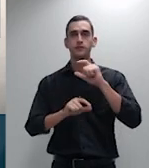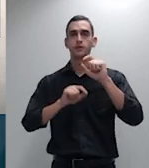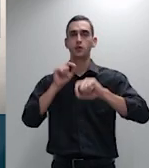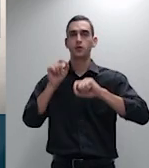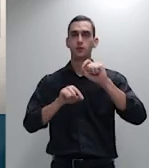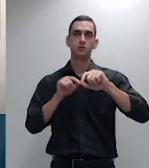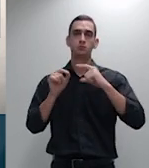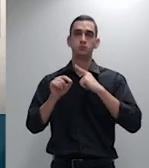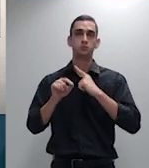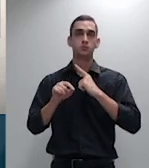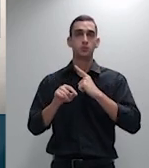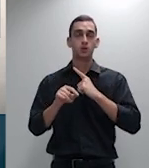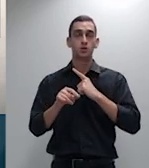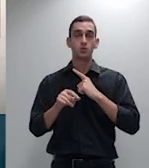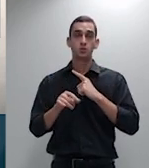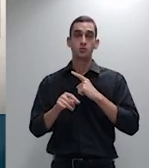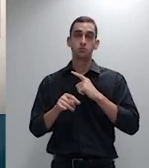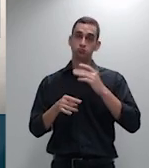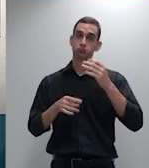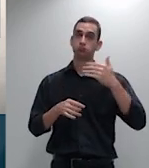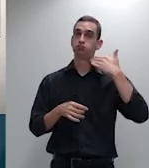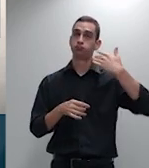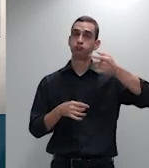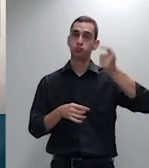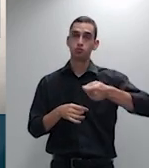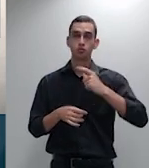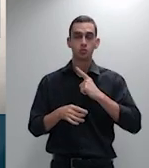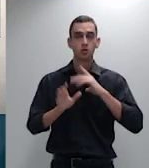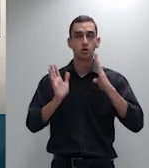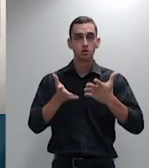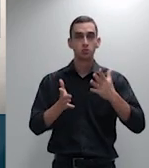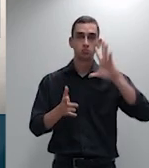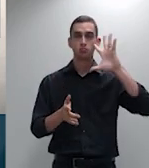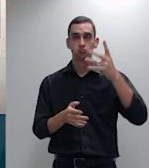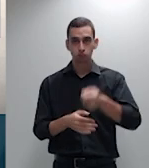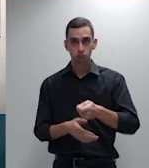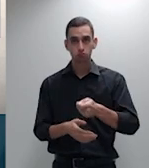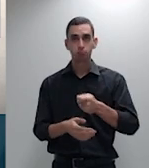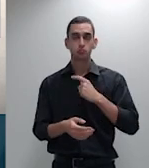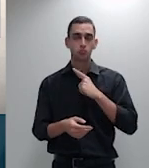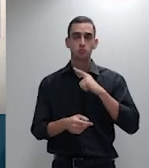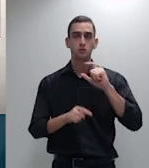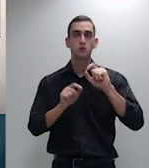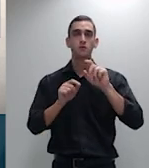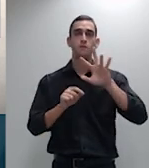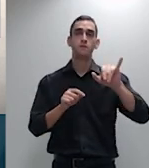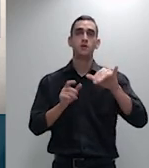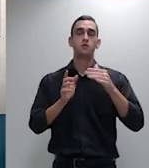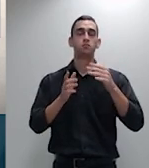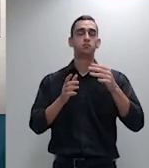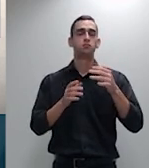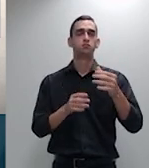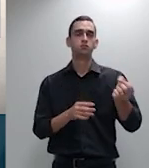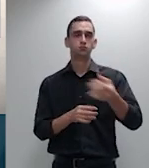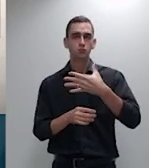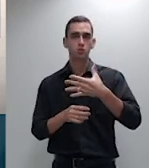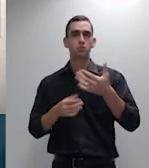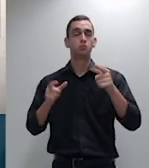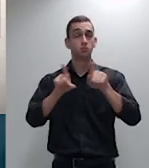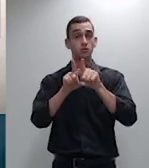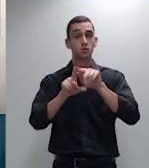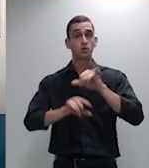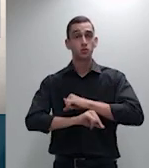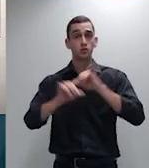dependência e houve a modificação como disse da decisão